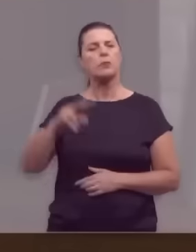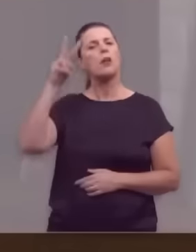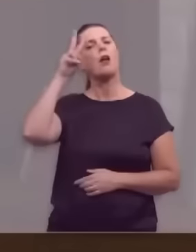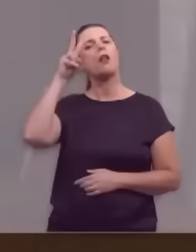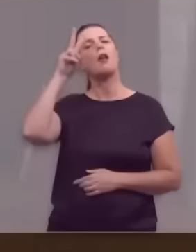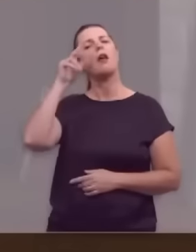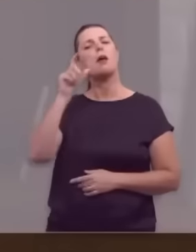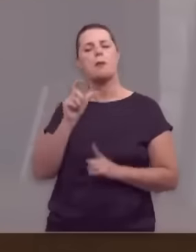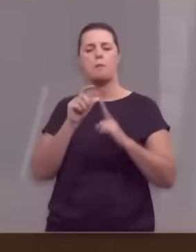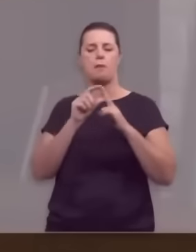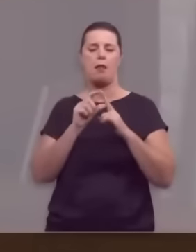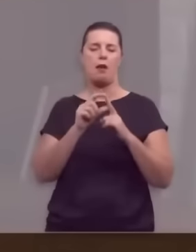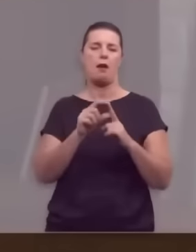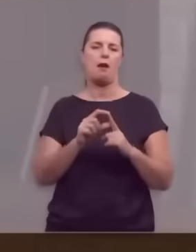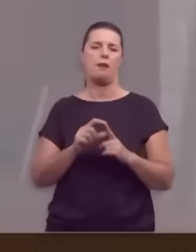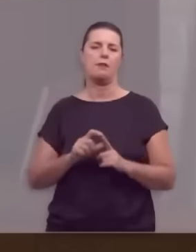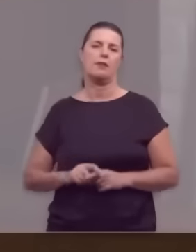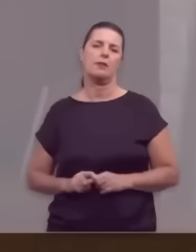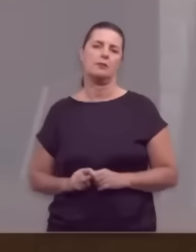Lembre da palavra.